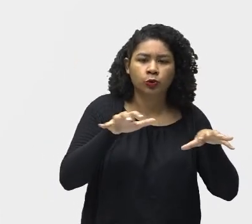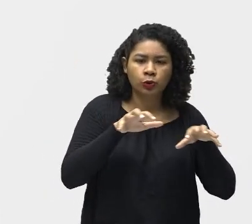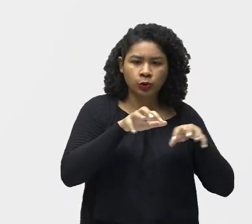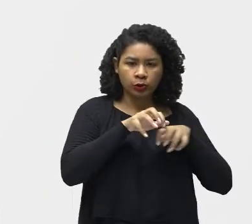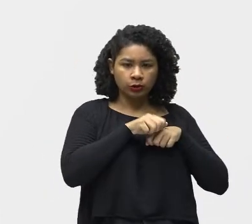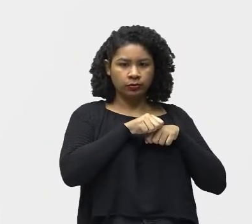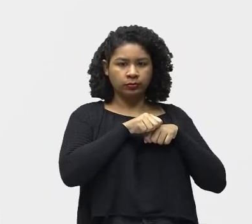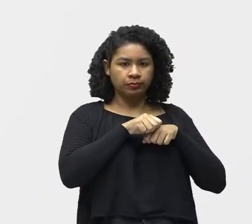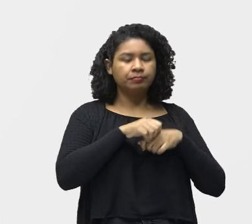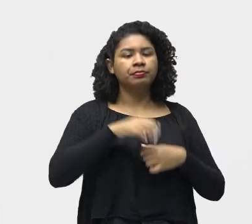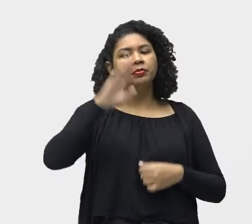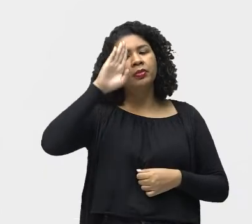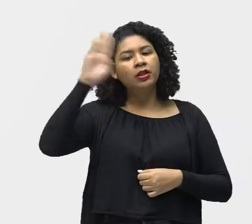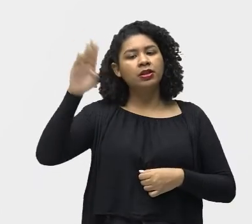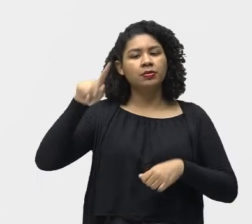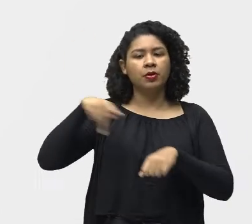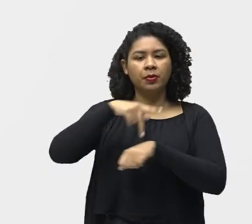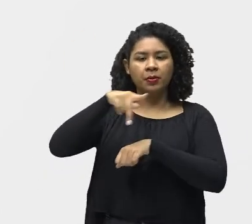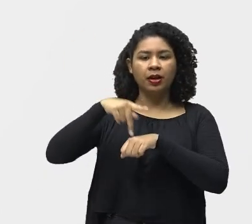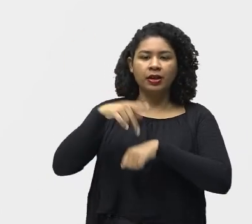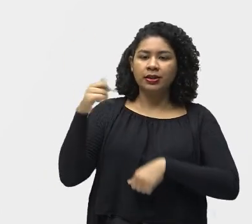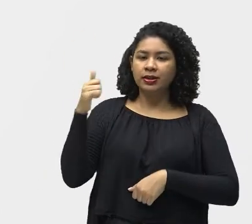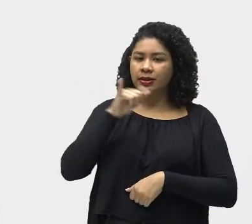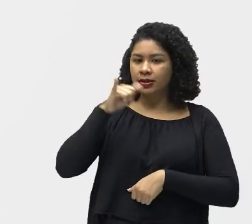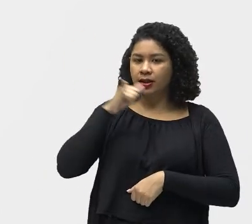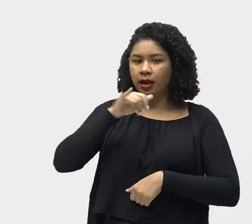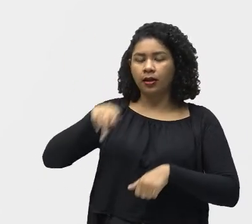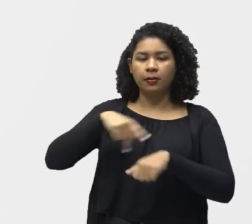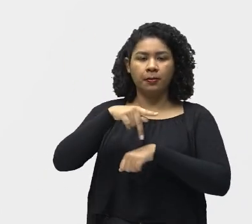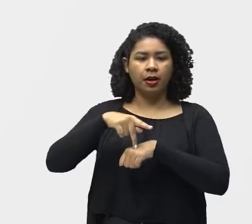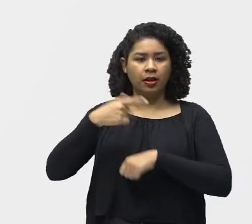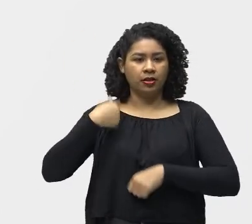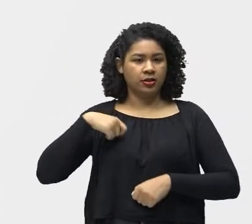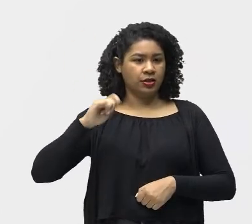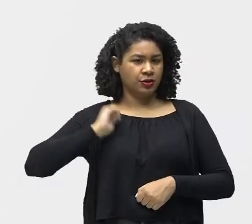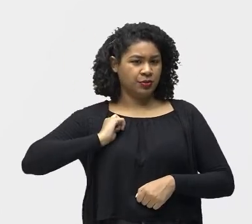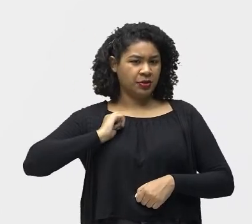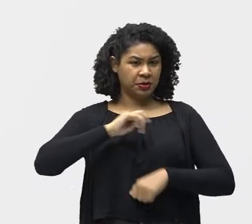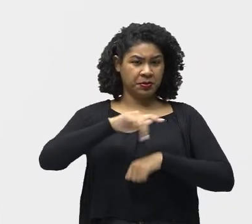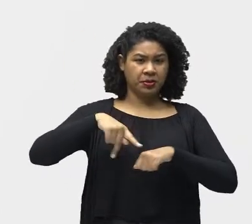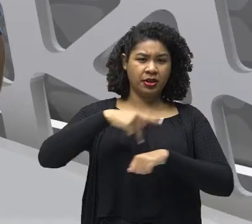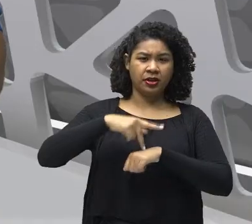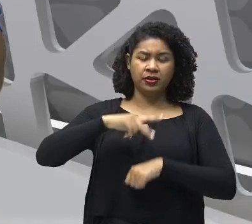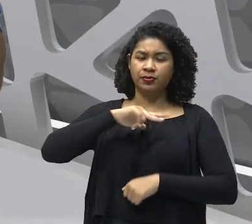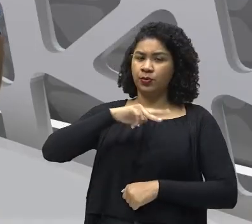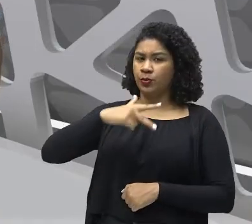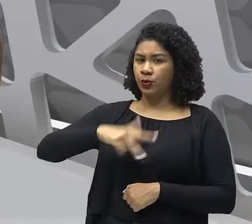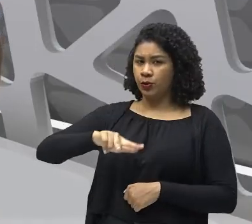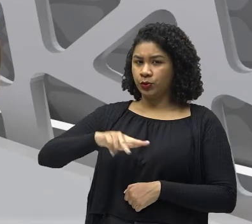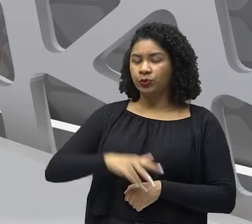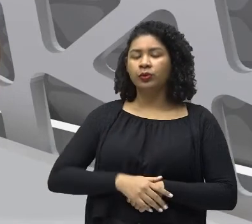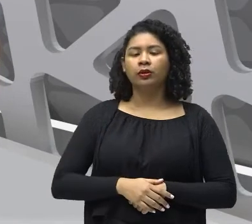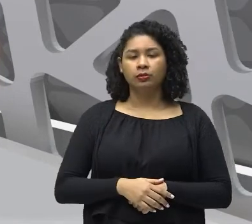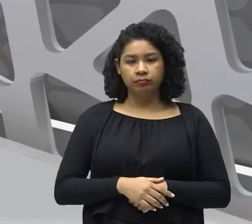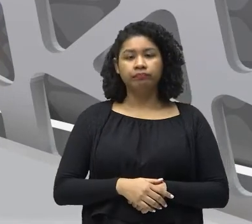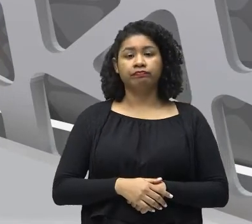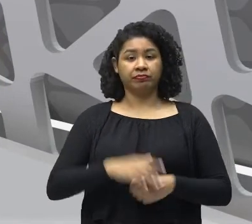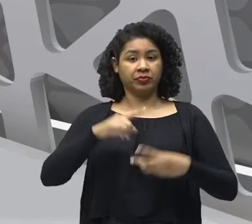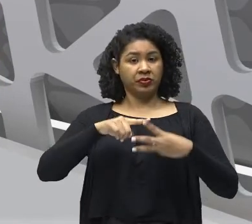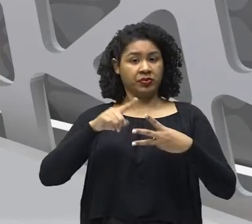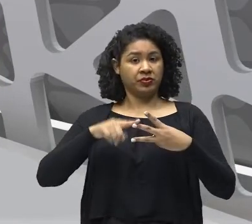Principalmente Na Itália Espanha E Portugal Que eu citei Para vocês Que continuaram Sendo Países